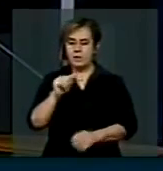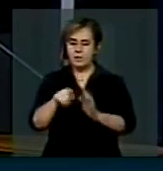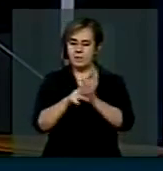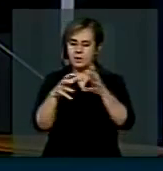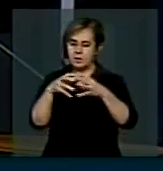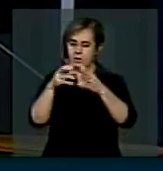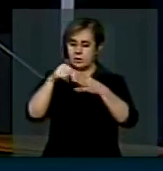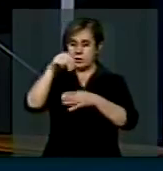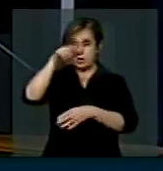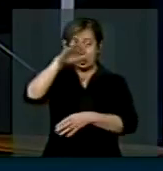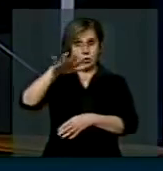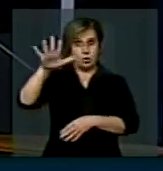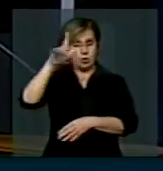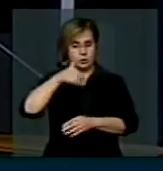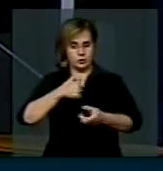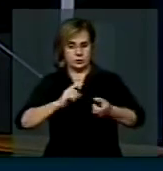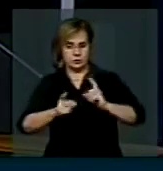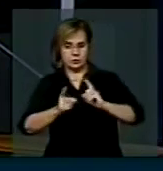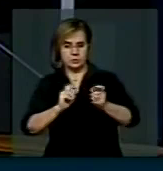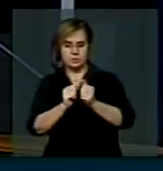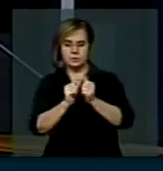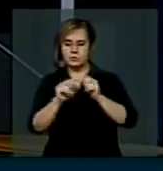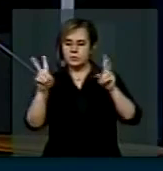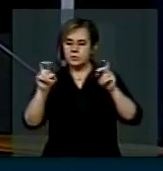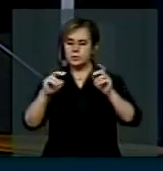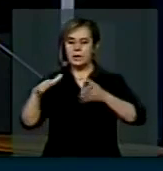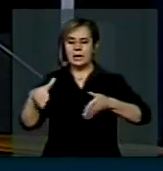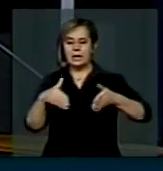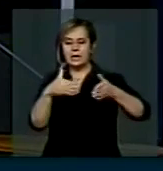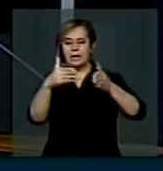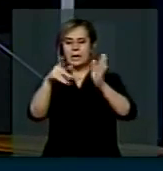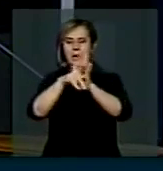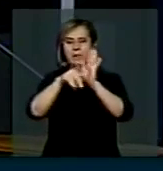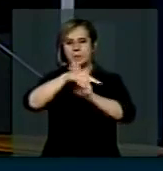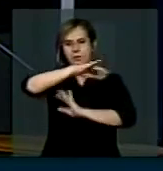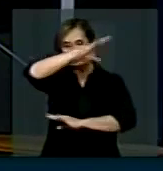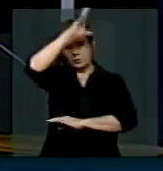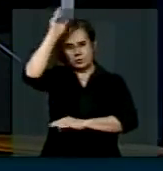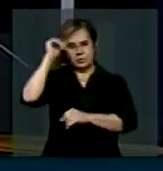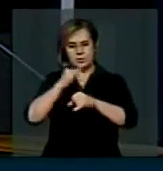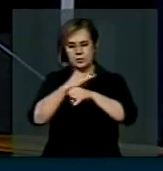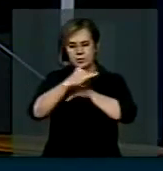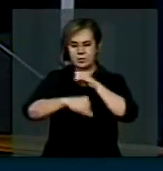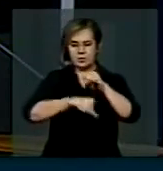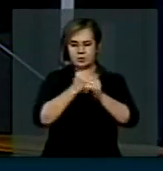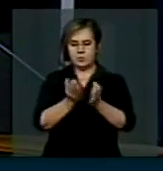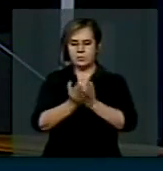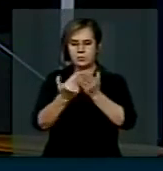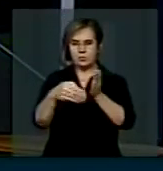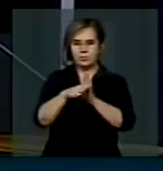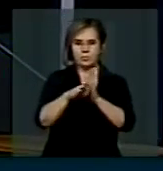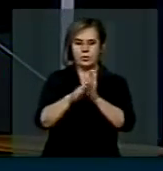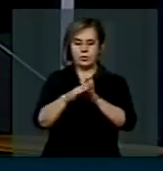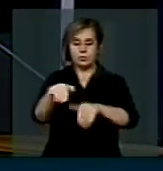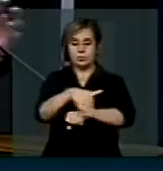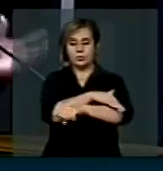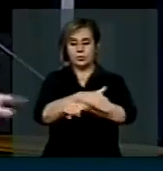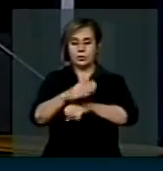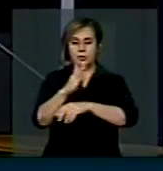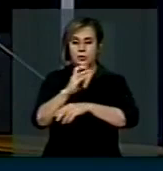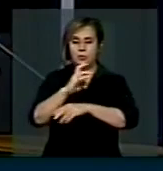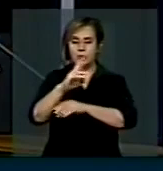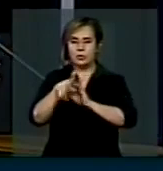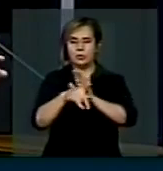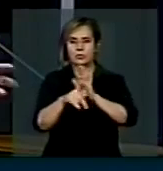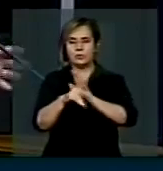do norte, da qual sou coordenador, denominado Os Caminhos da Amazônia. Banda larga, portos, rodovias e aeroportos. Será um